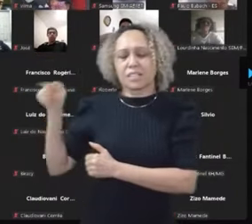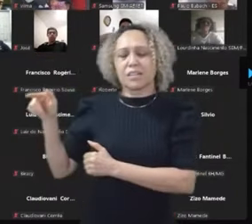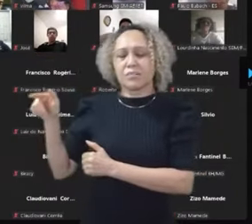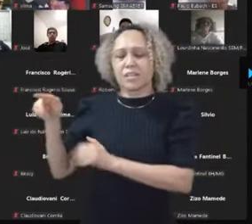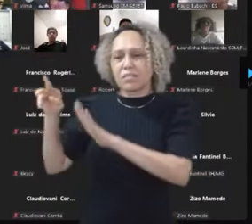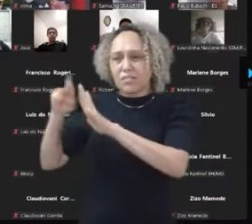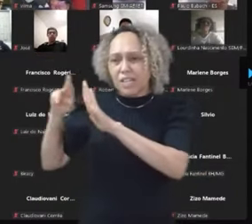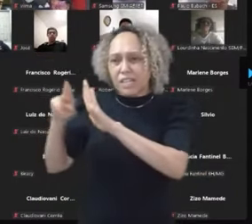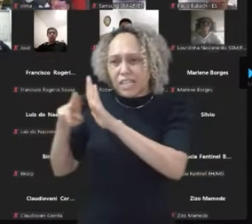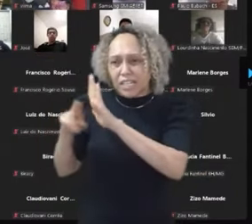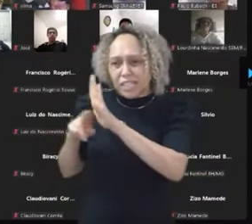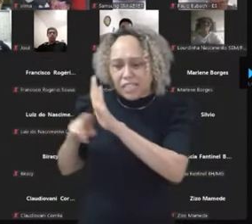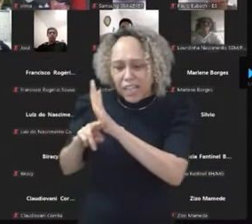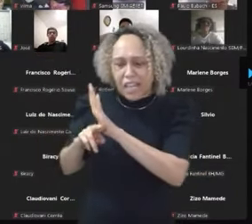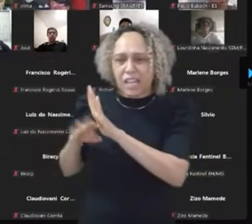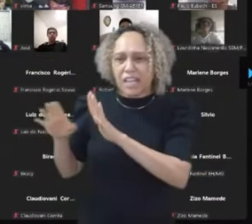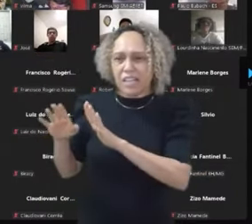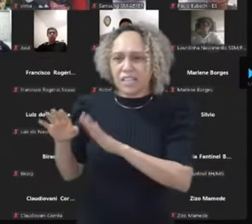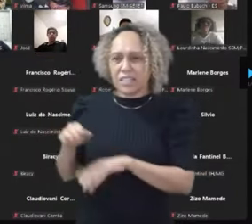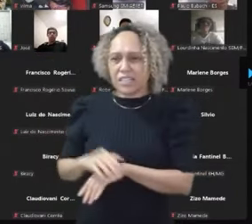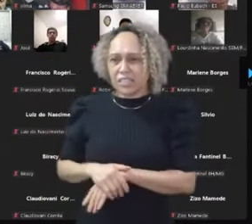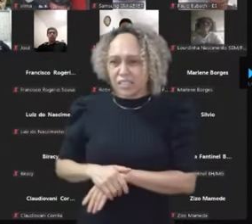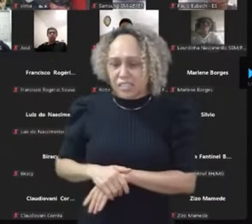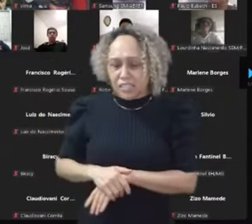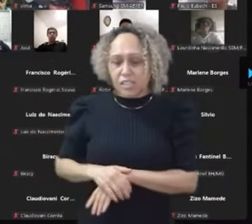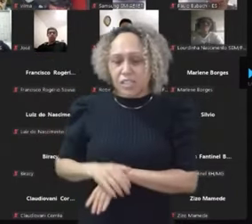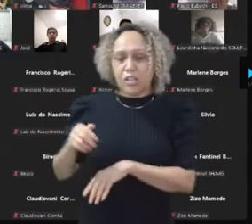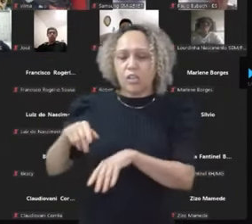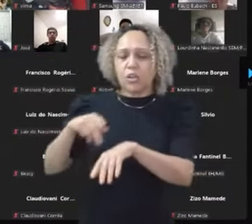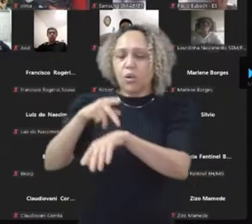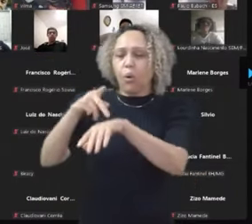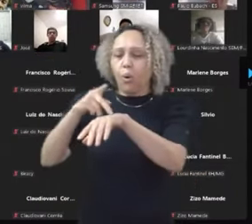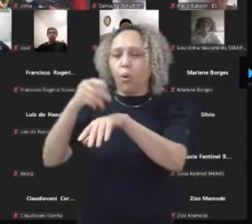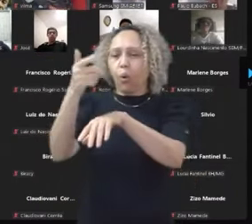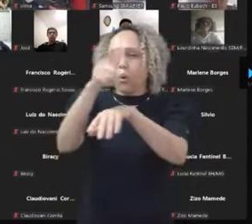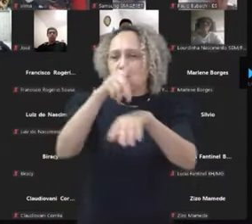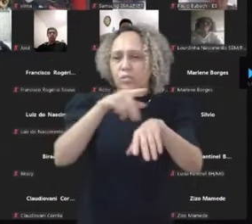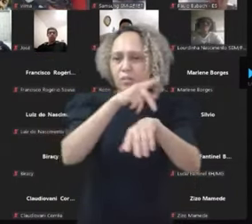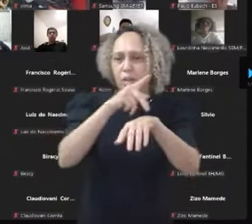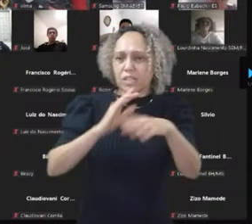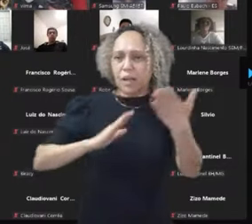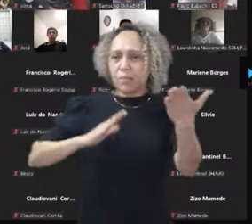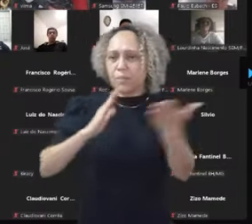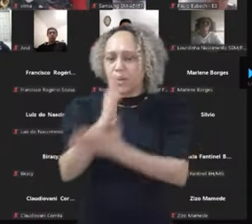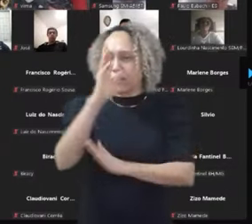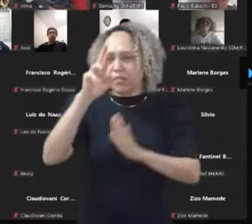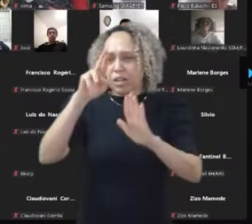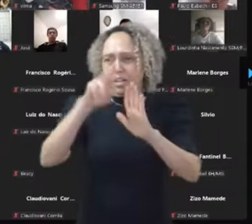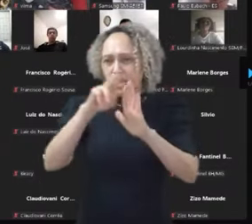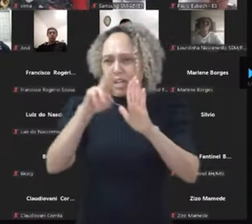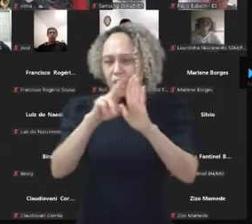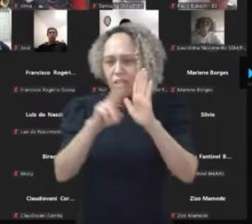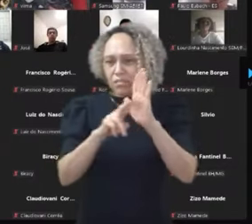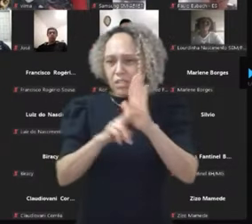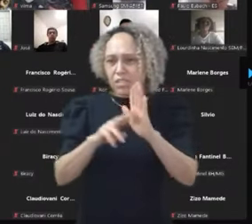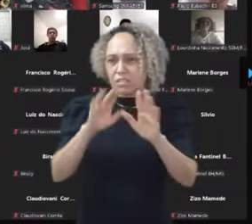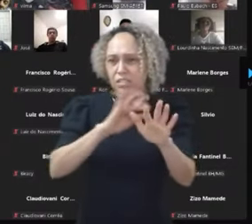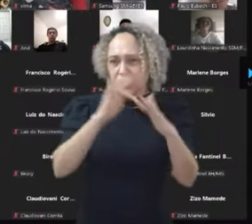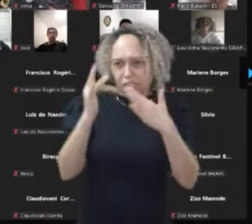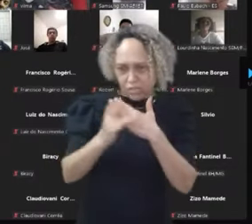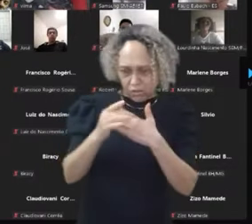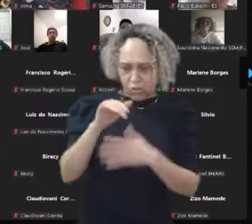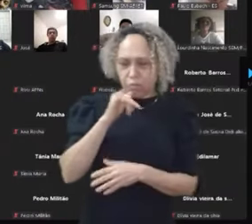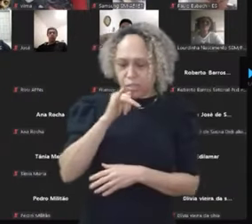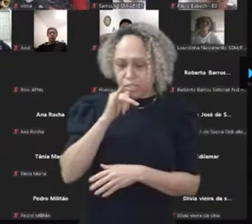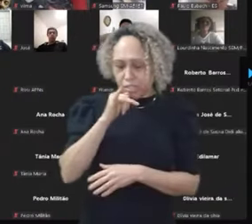Porque eles já devem ter estudado o que aconteceu em outros países que aprovaram regulação das redes sociais. Que é o quê? Se o post do